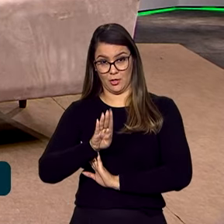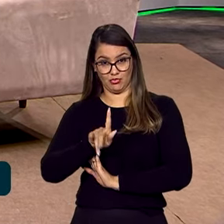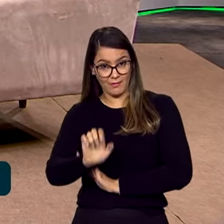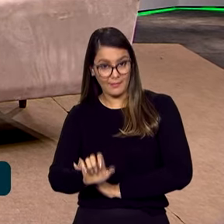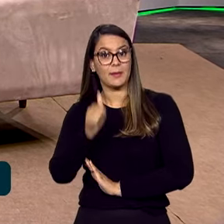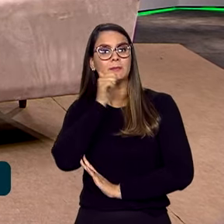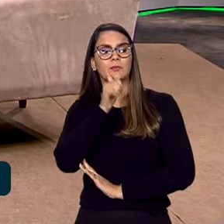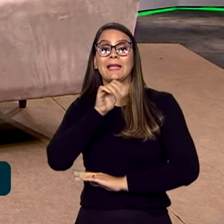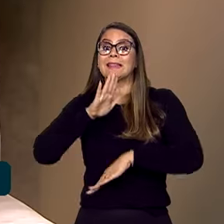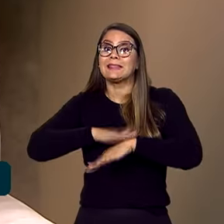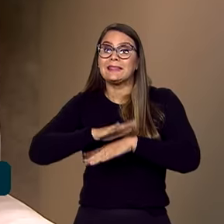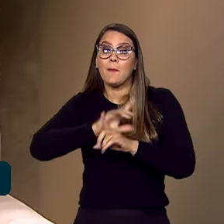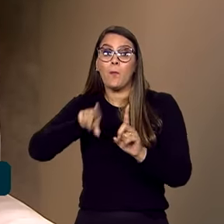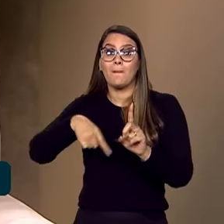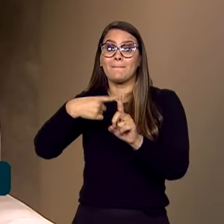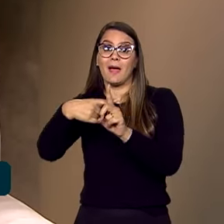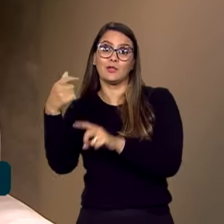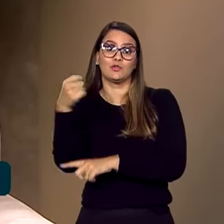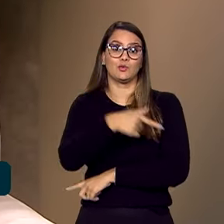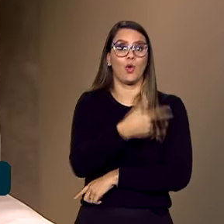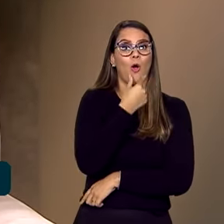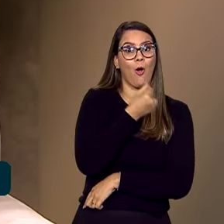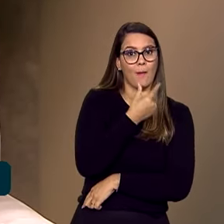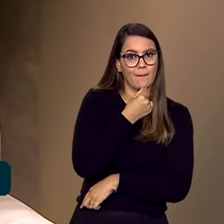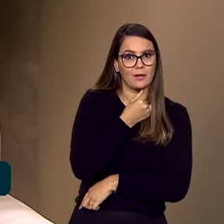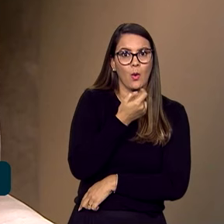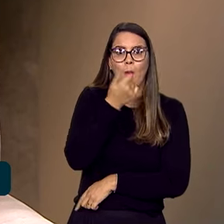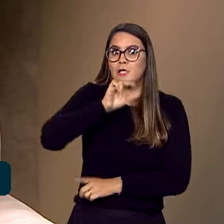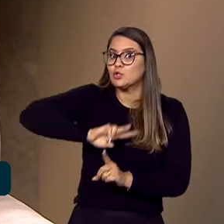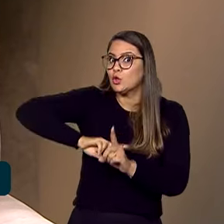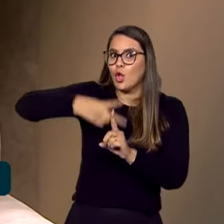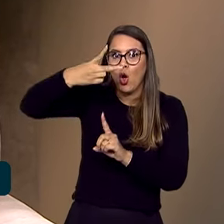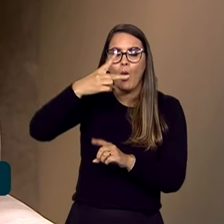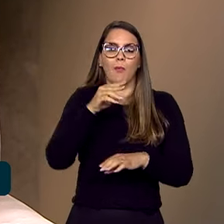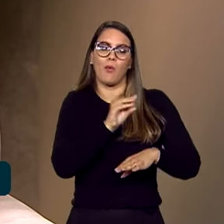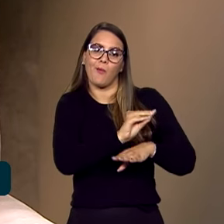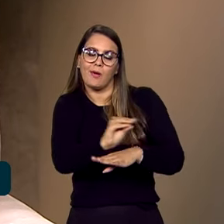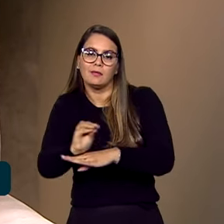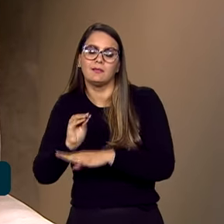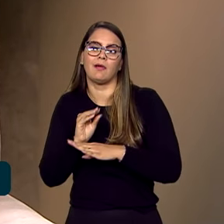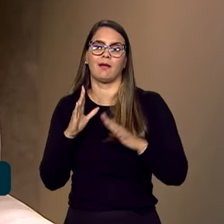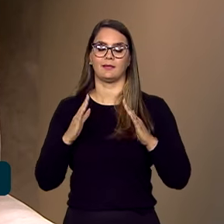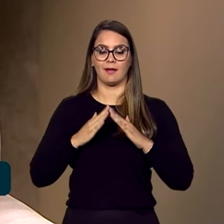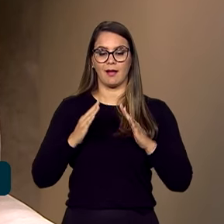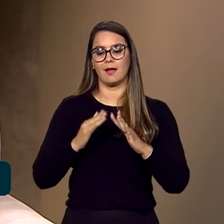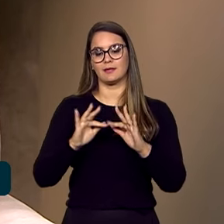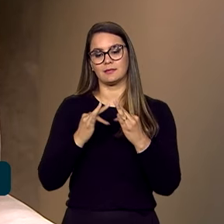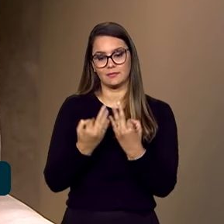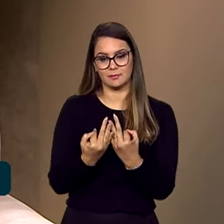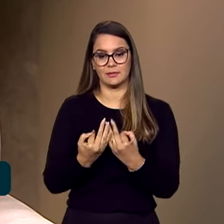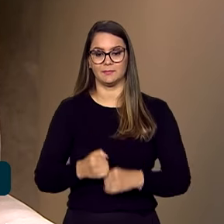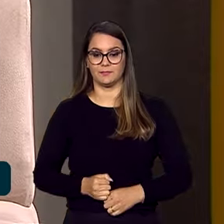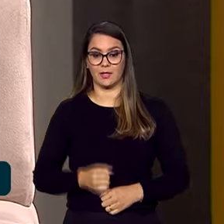dedicam muito mais tempo que os homens, mais ou menos o dobro, a esses cuidados domésticos, familiares.